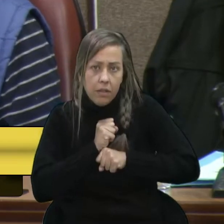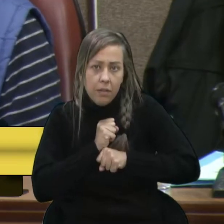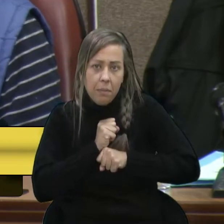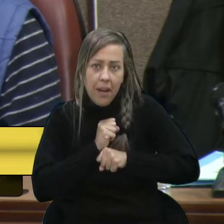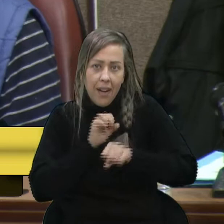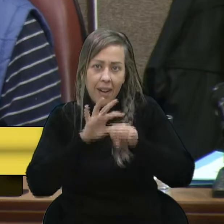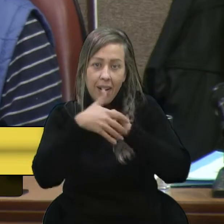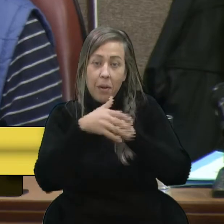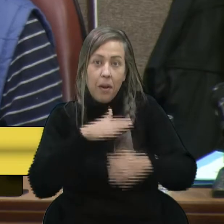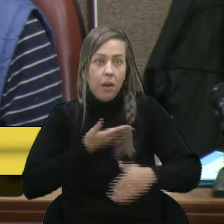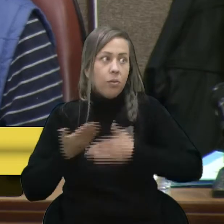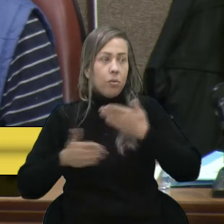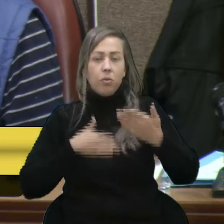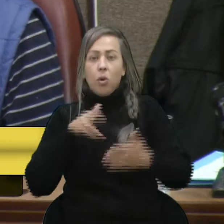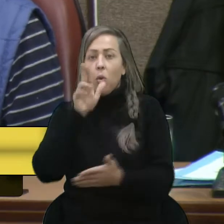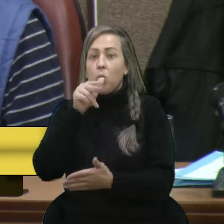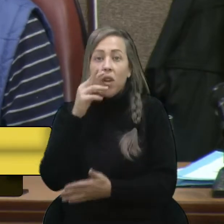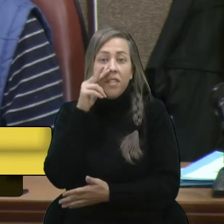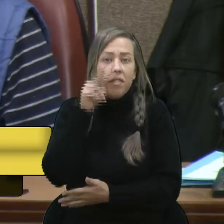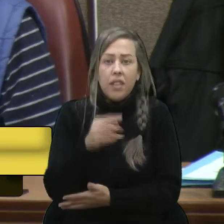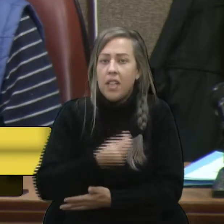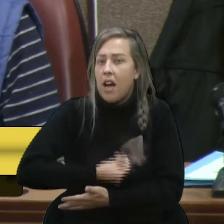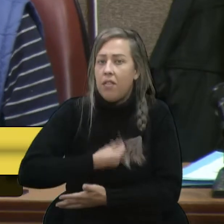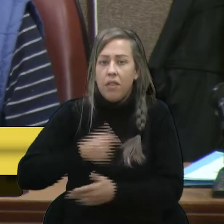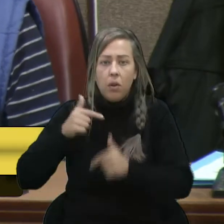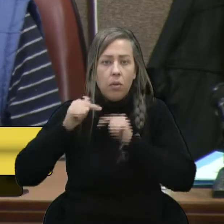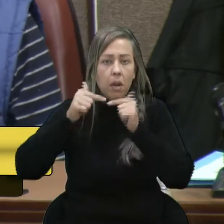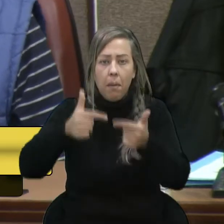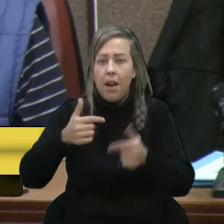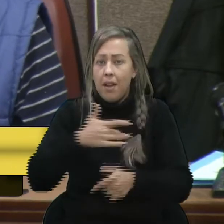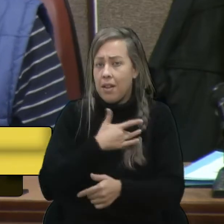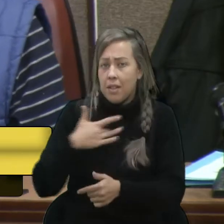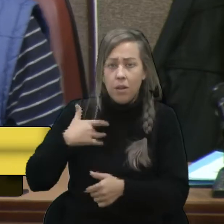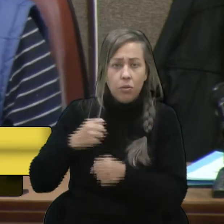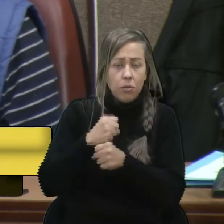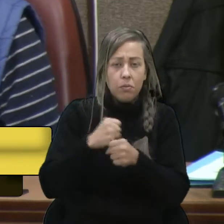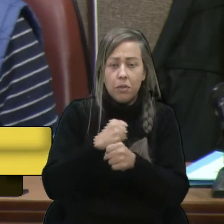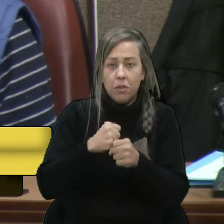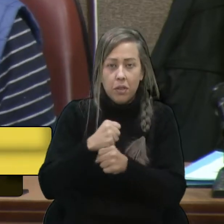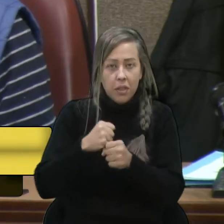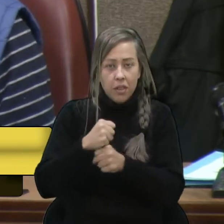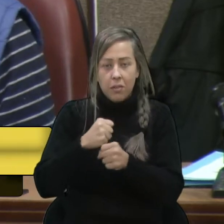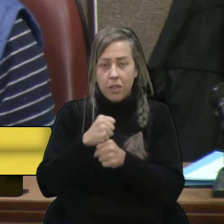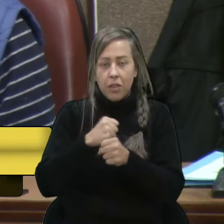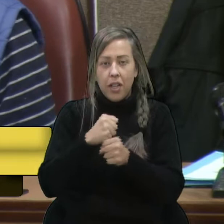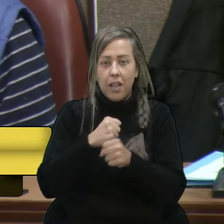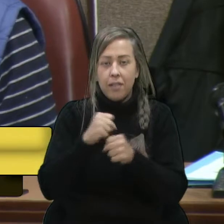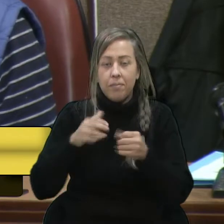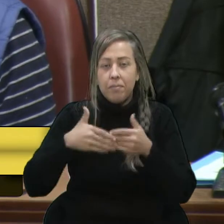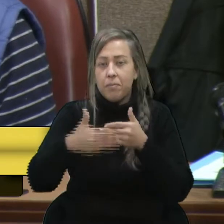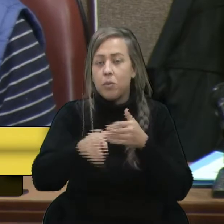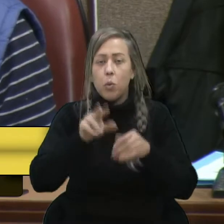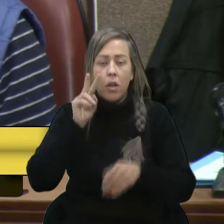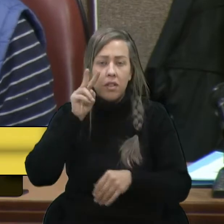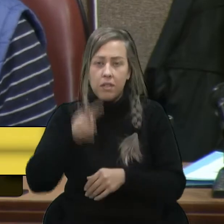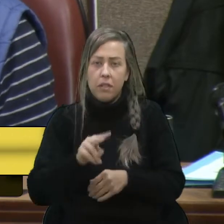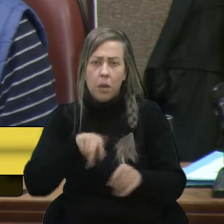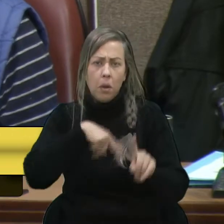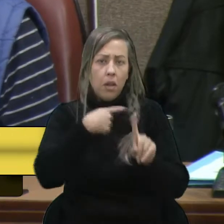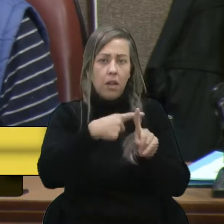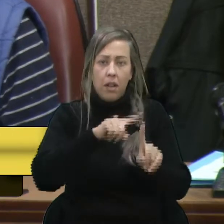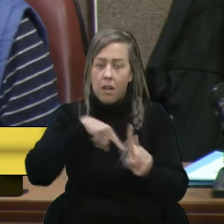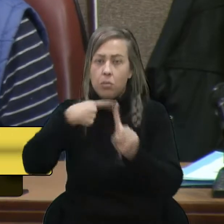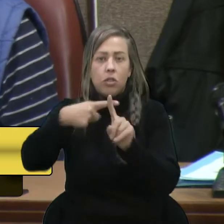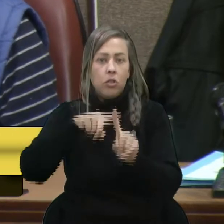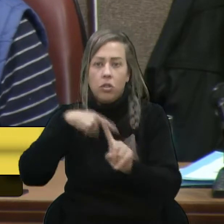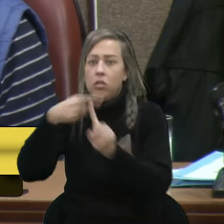Me deu um susto. Eu nunca tive assim, trabalhei na saúde há muitos anos e nunca vi essa situação. e dando positivo às